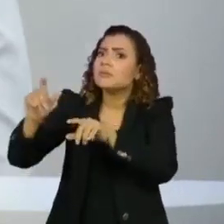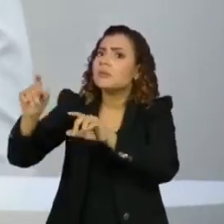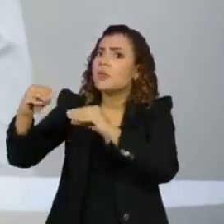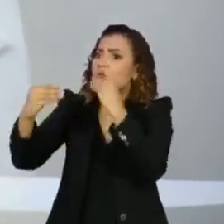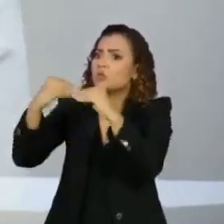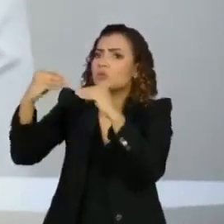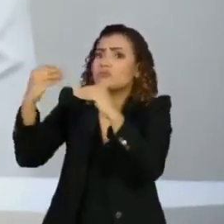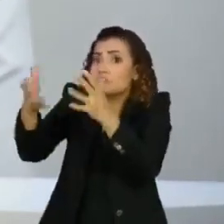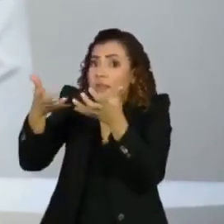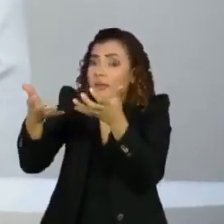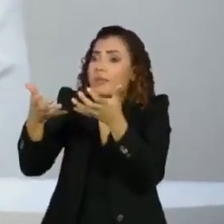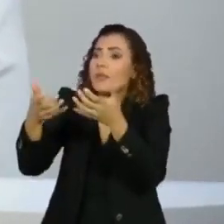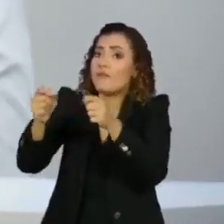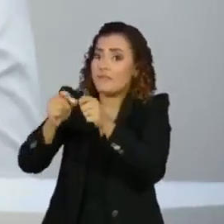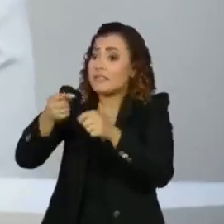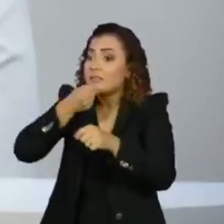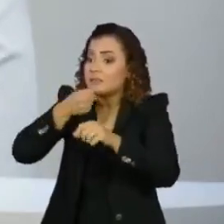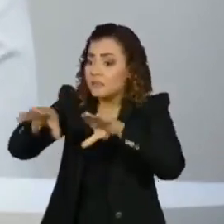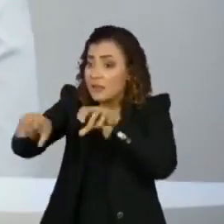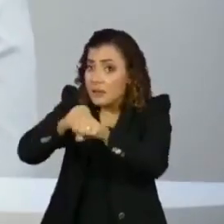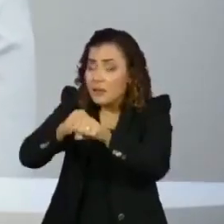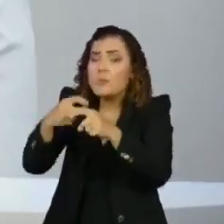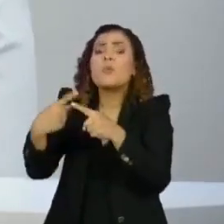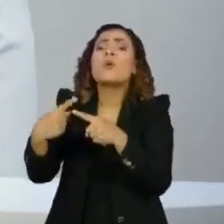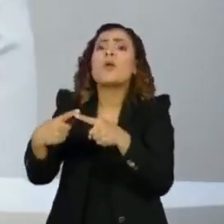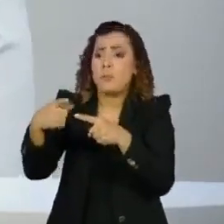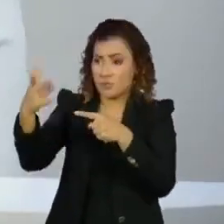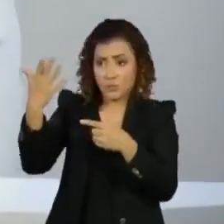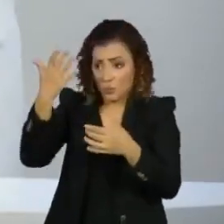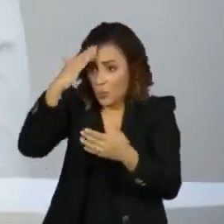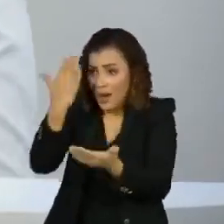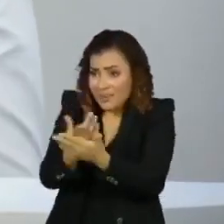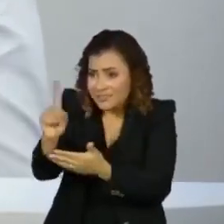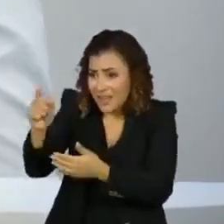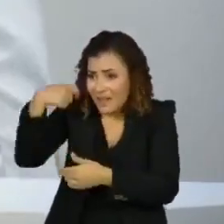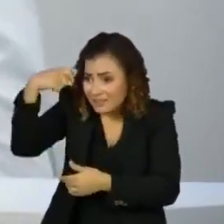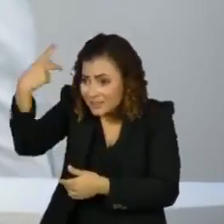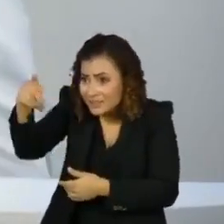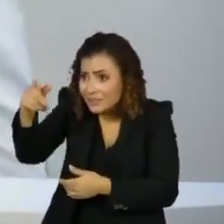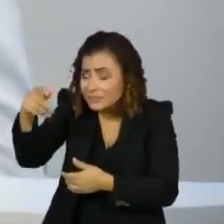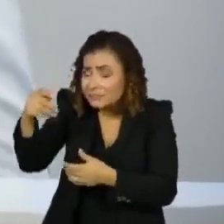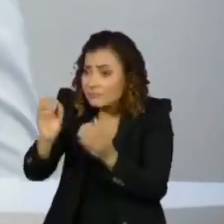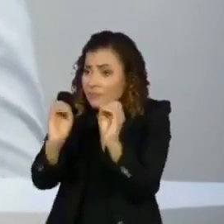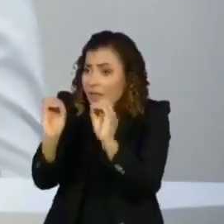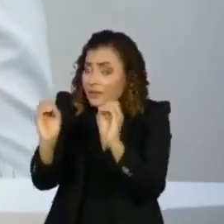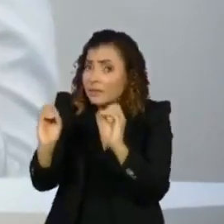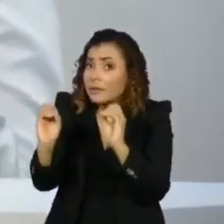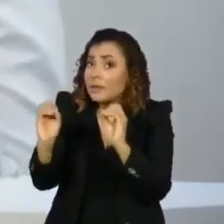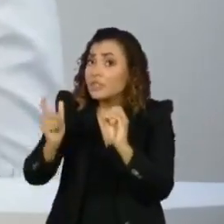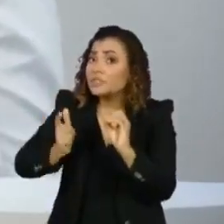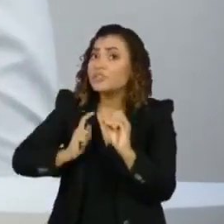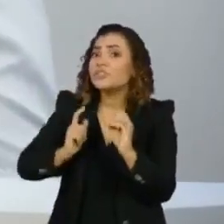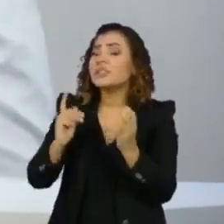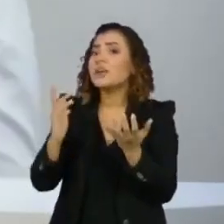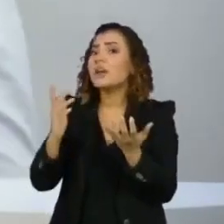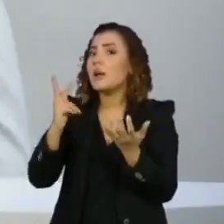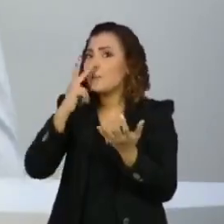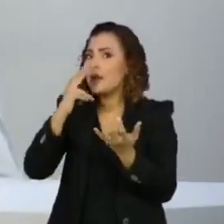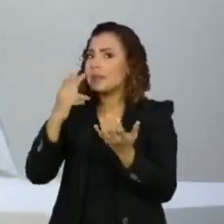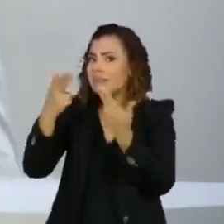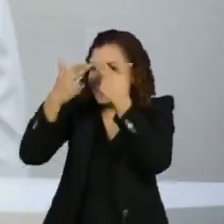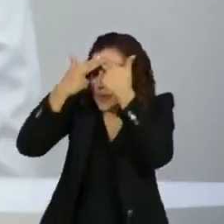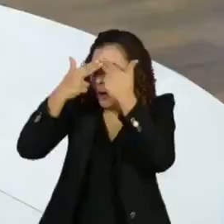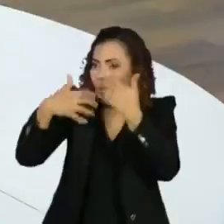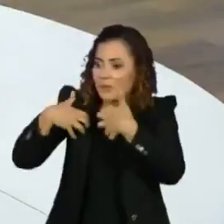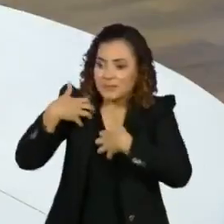Você não estava acreditando na sua carreira de atriz? Você achava que poderia... Existe um pouquinho de síndrome